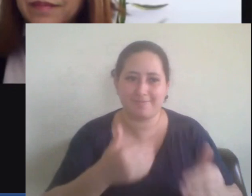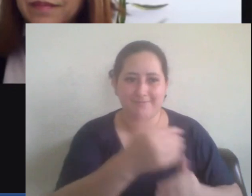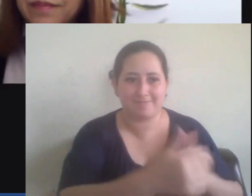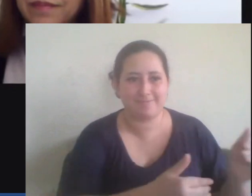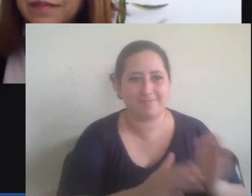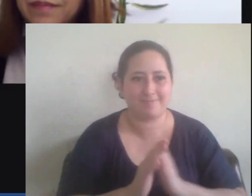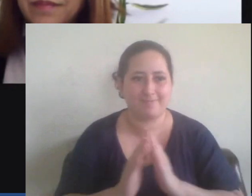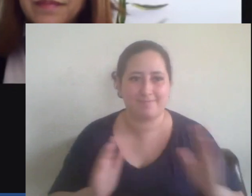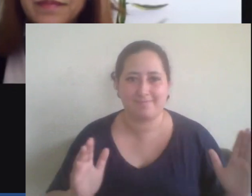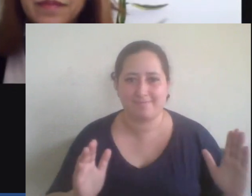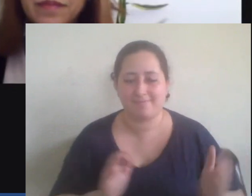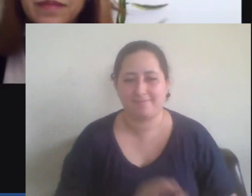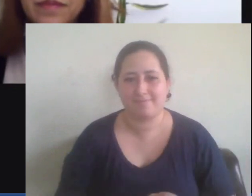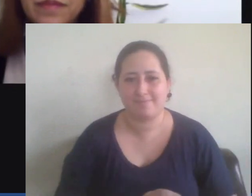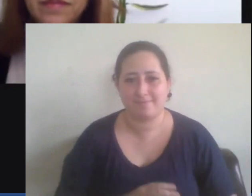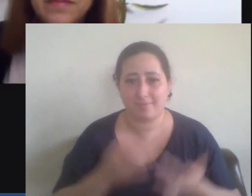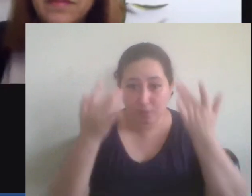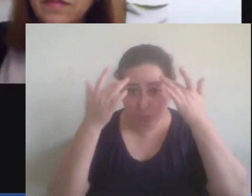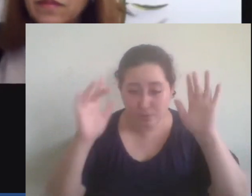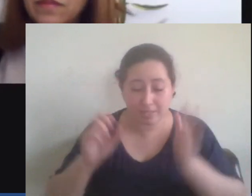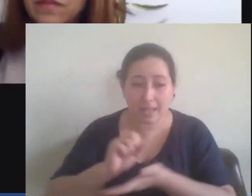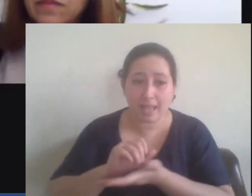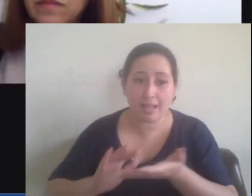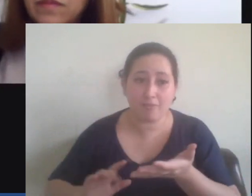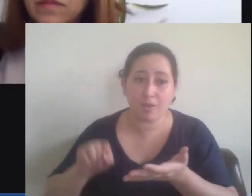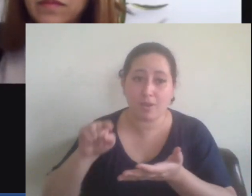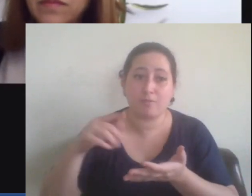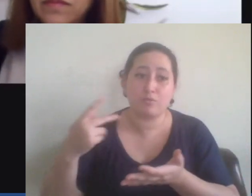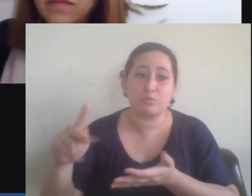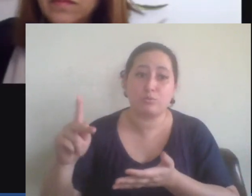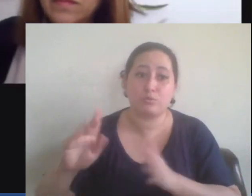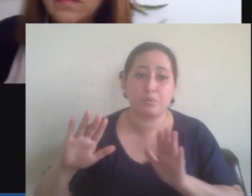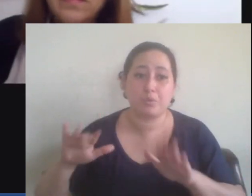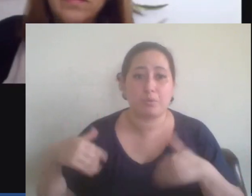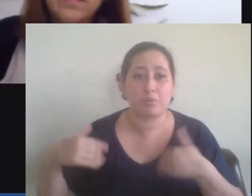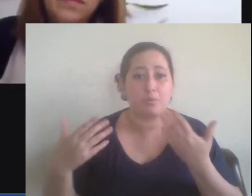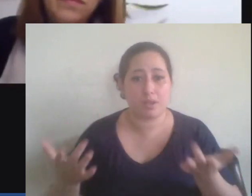não sei qual é sua atividade mas veja bem